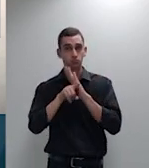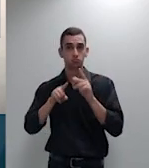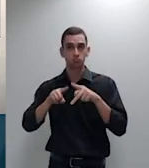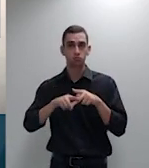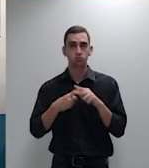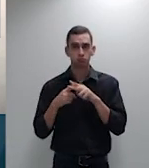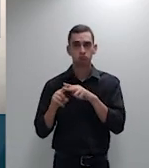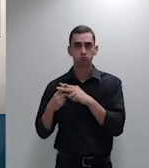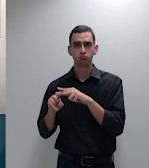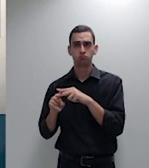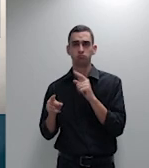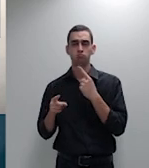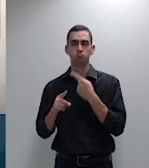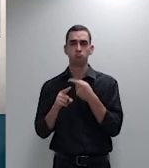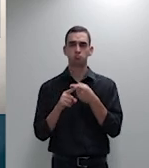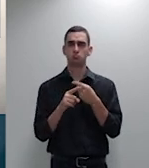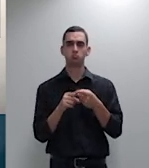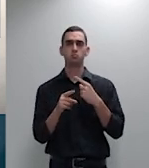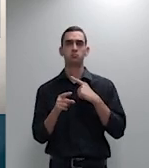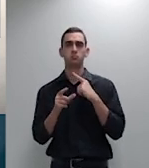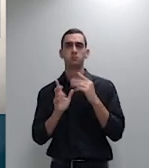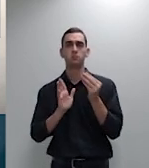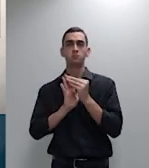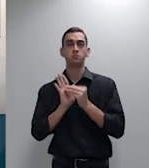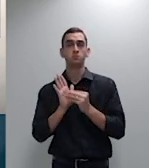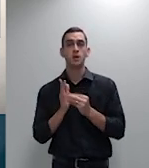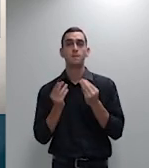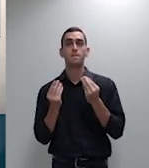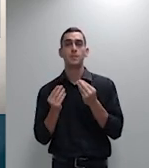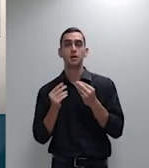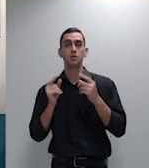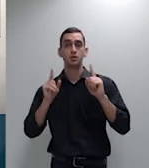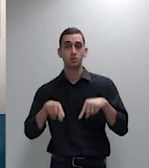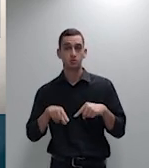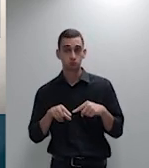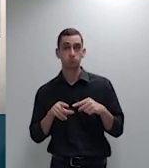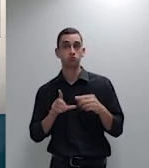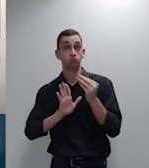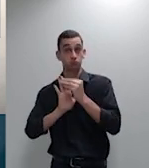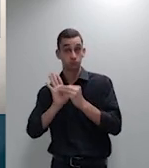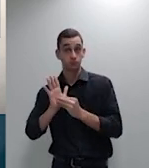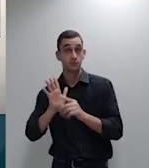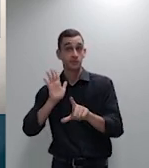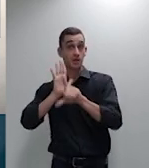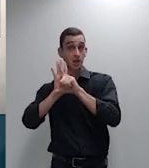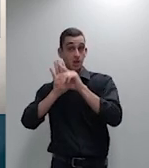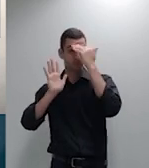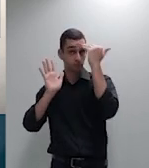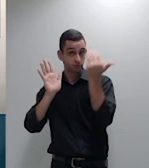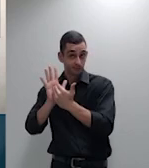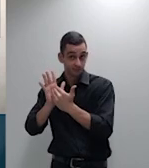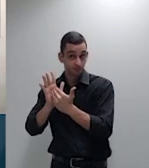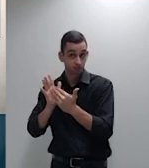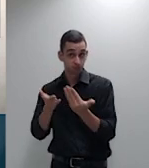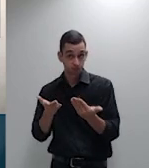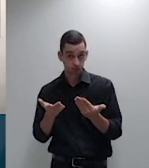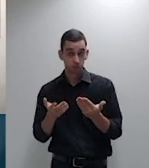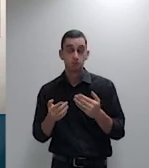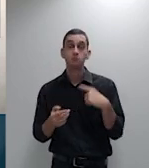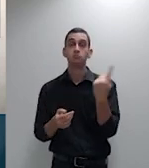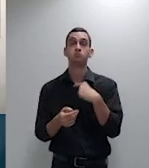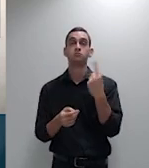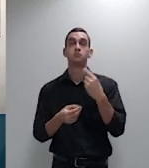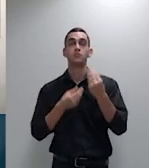para se cumprir o estatuto do idoso então nós estamos ao contrário tratando